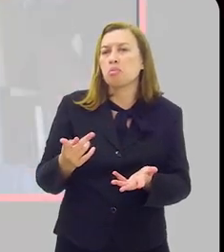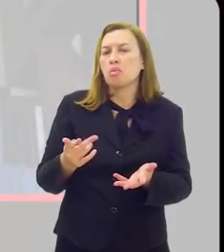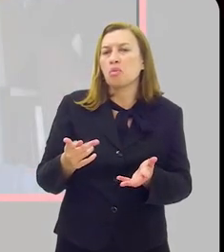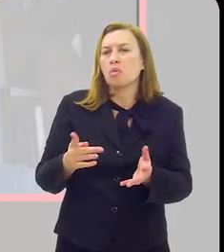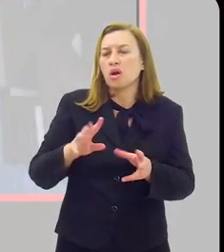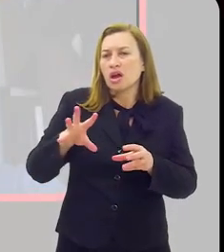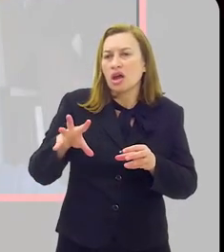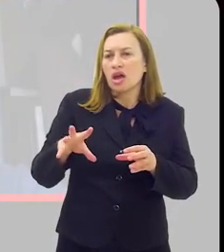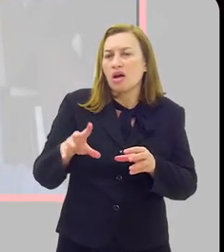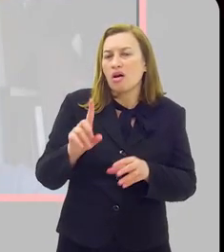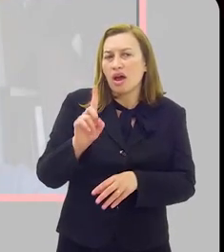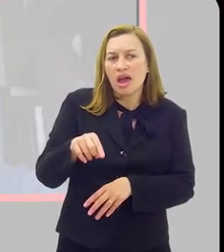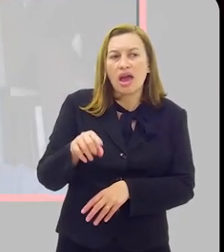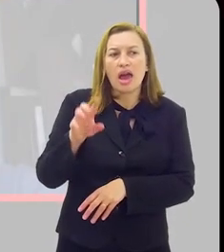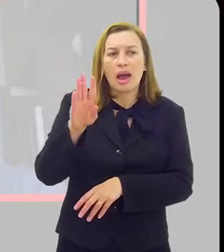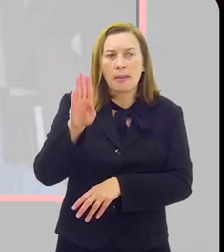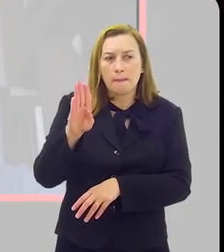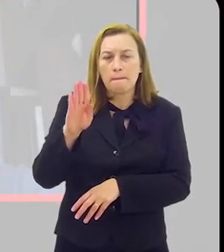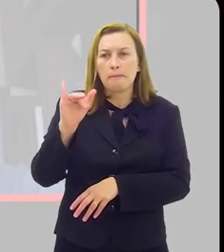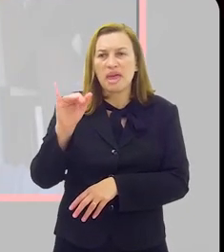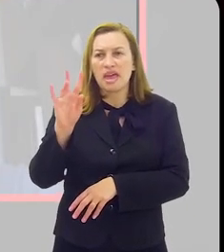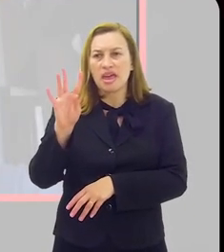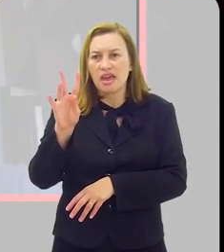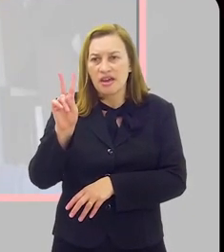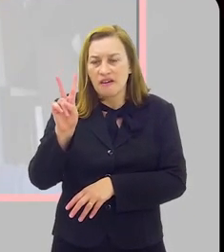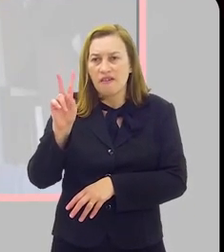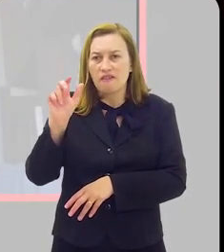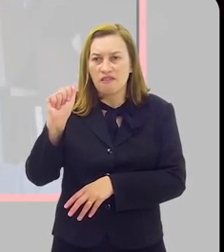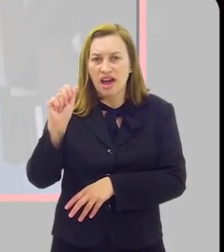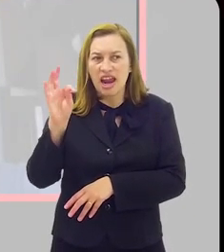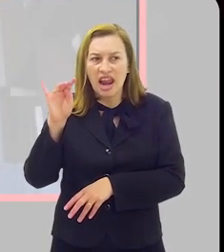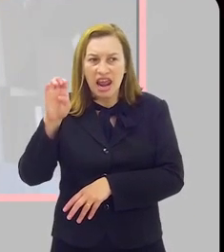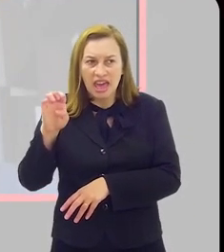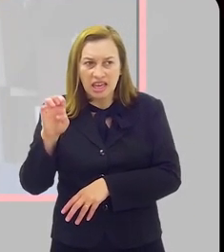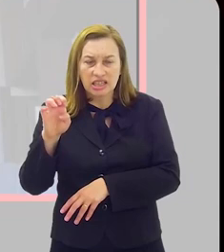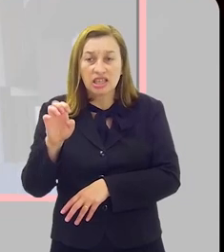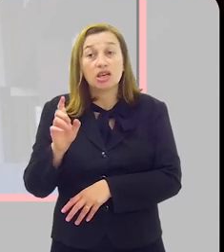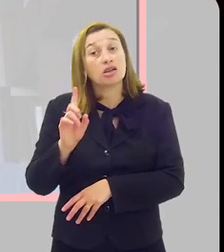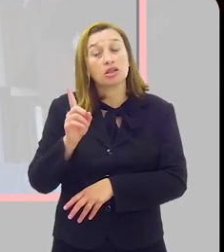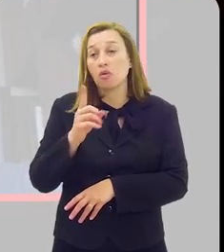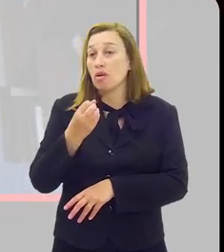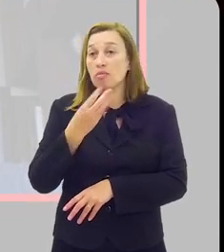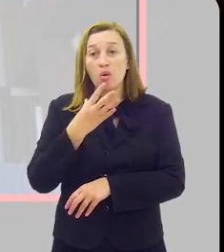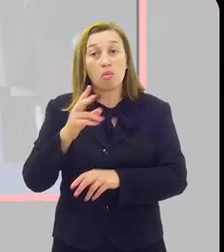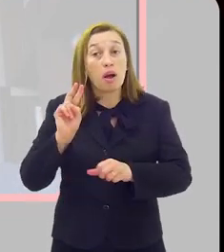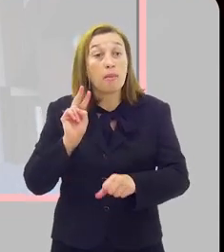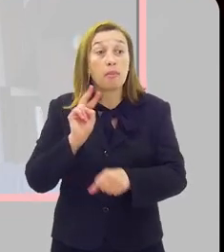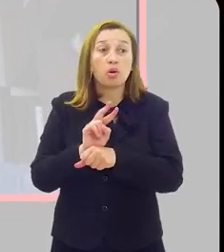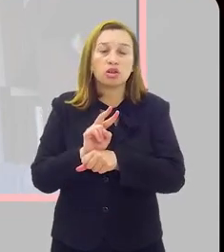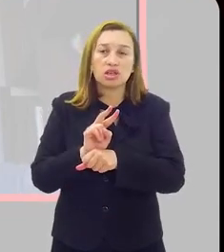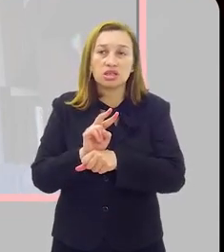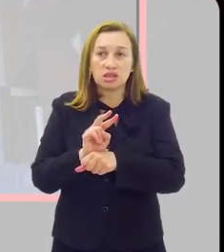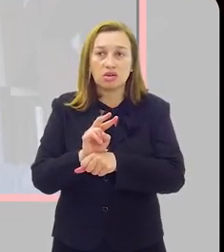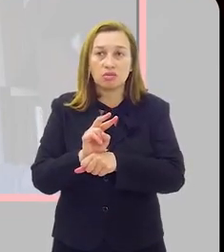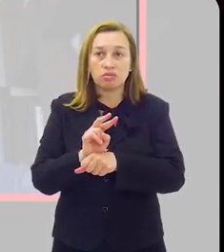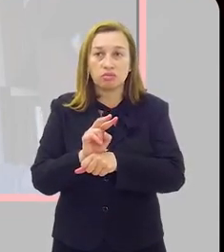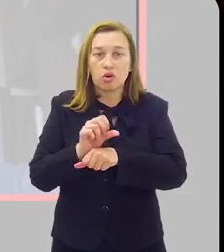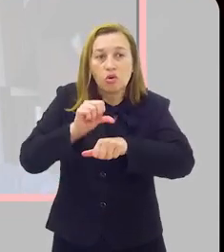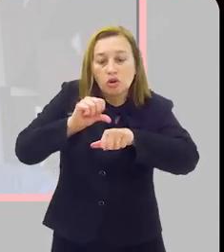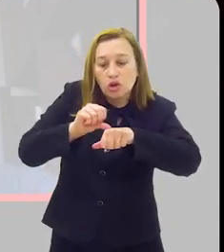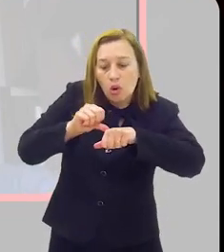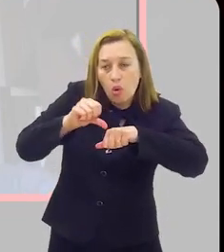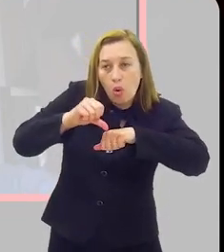que compõem a vacina bivalente, como a cepa Ômicron, essas não são suficientes para a proteção contra essas novas